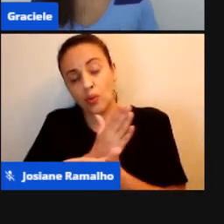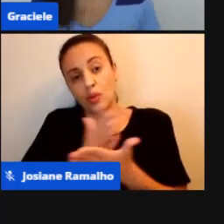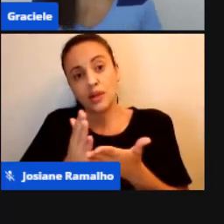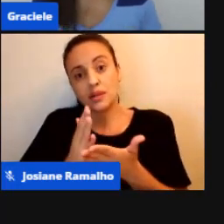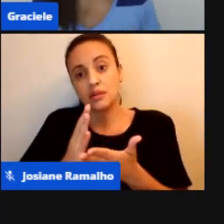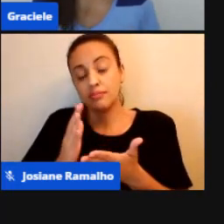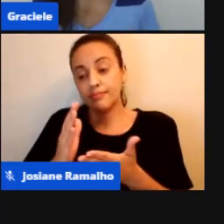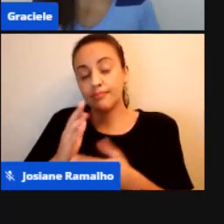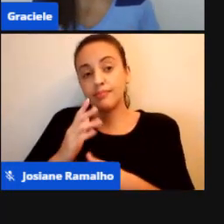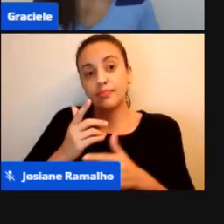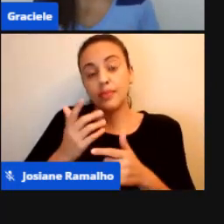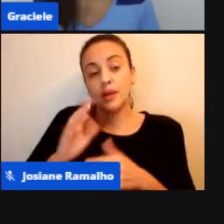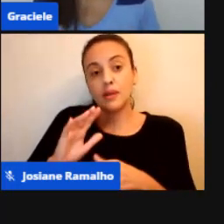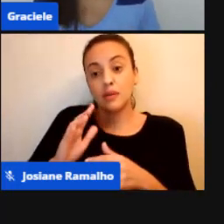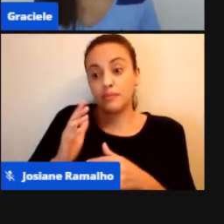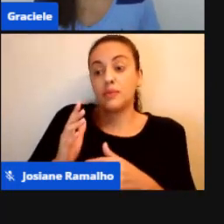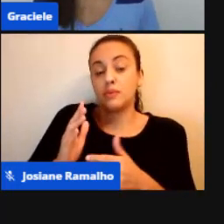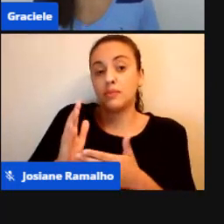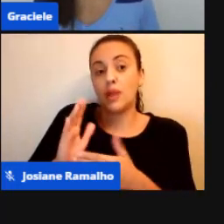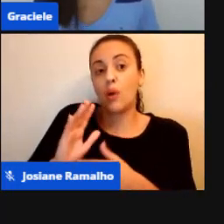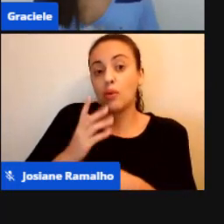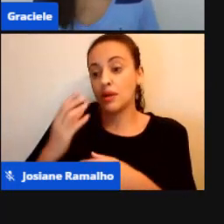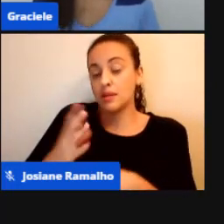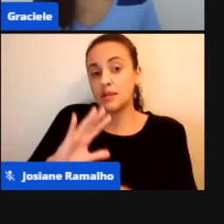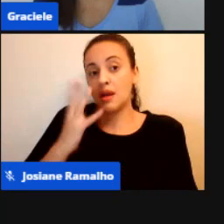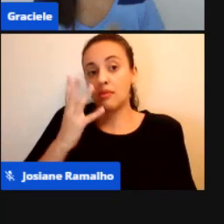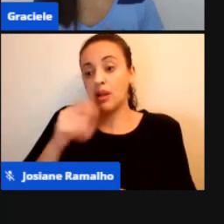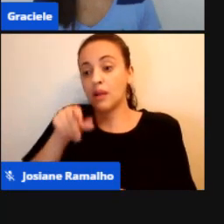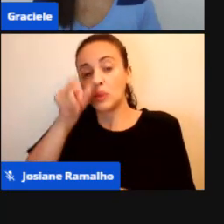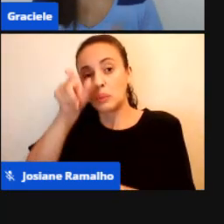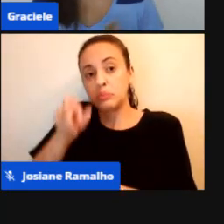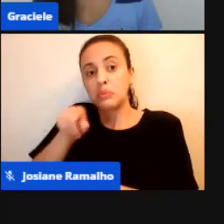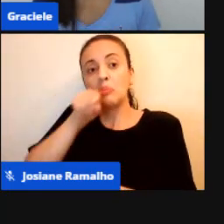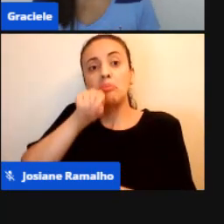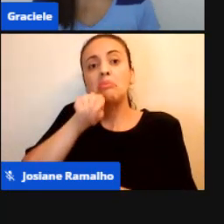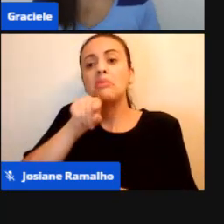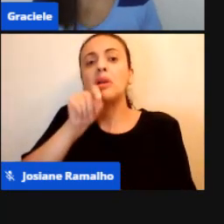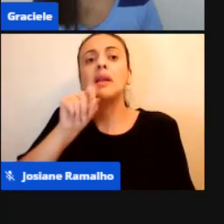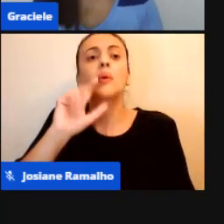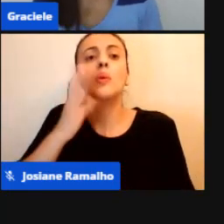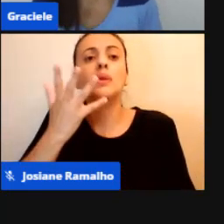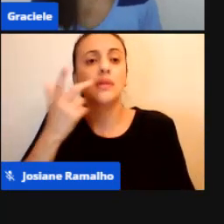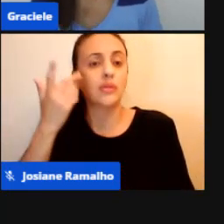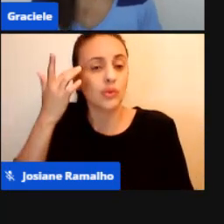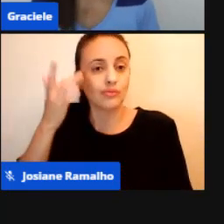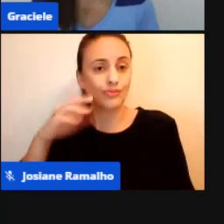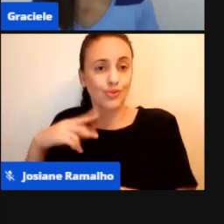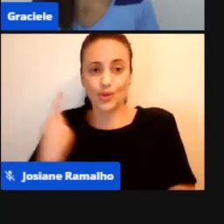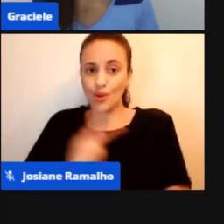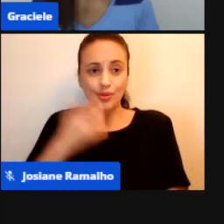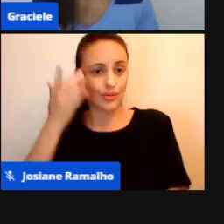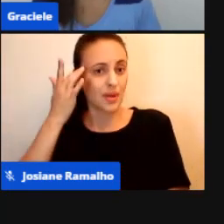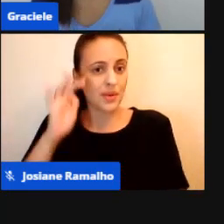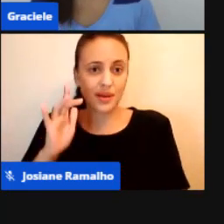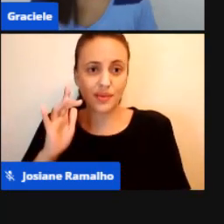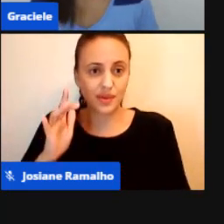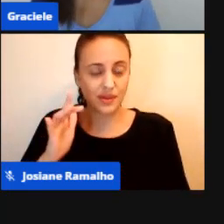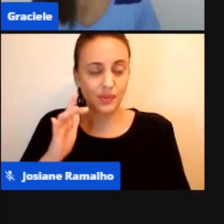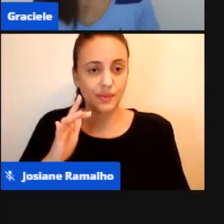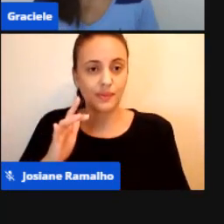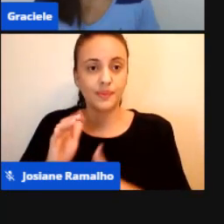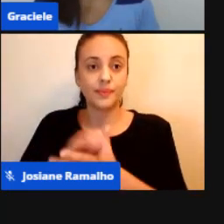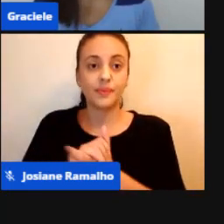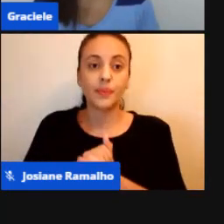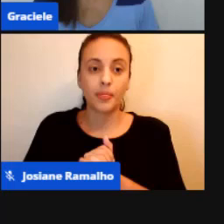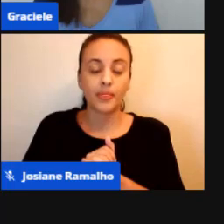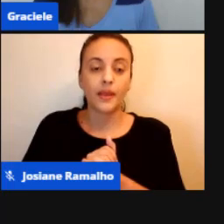Fora da nossa Percepção Então é importante Que nós Façamos a Pergunta Para nós Mesmos Na hora